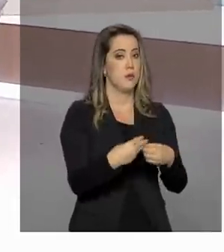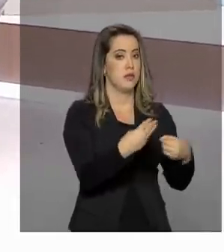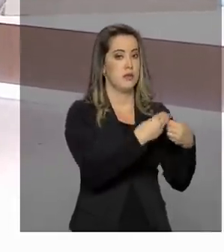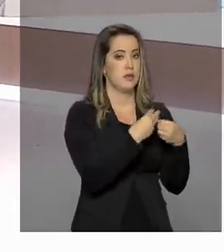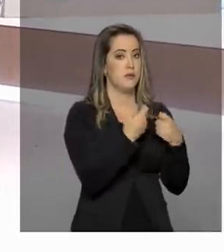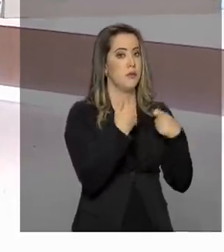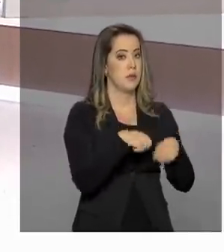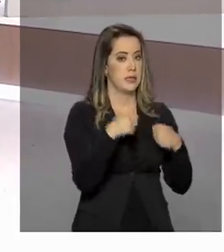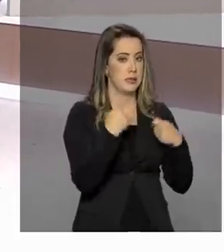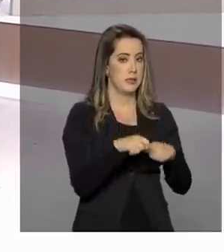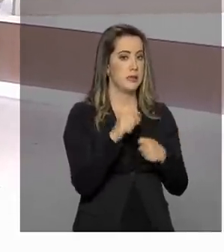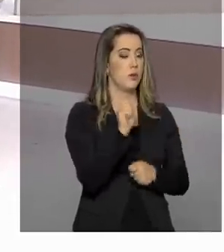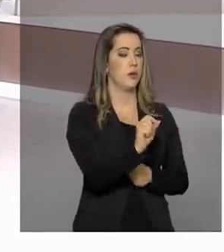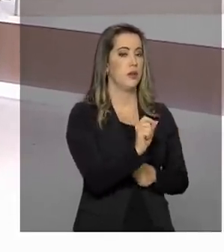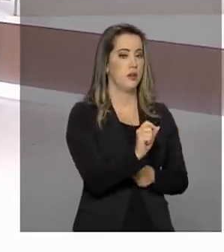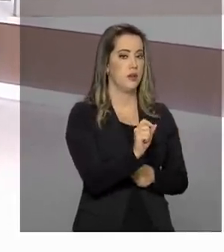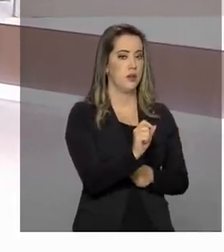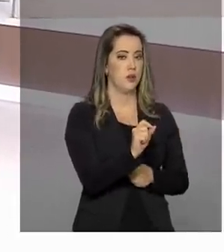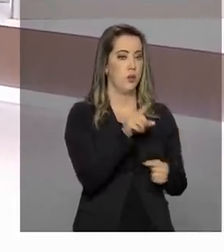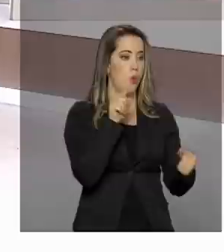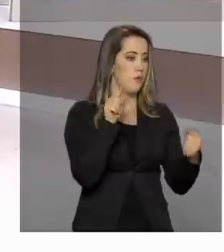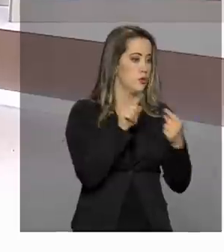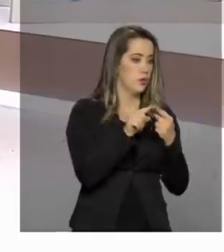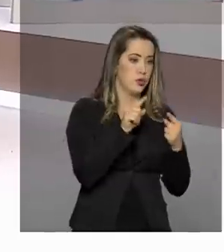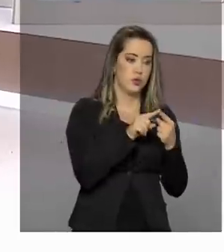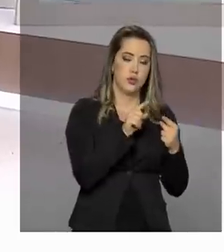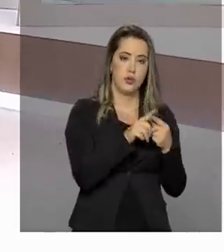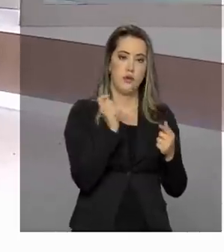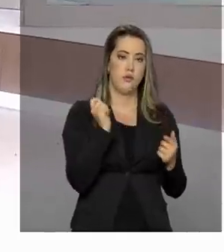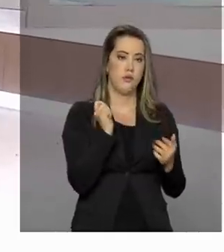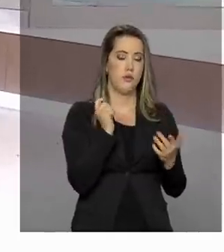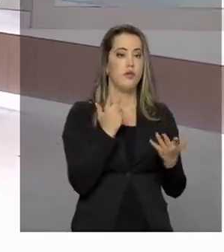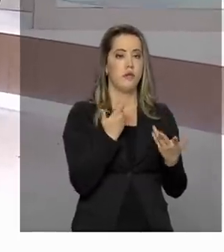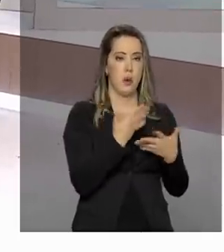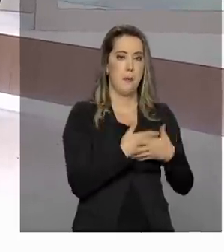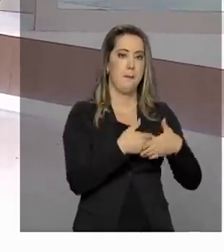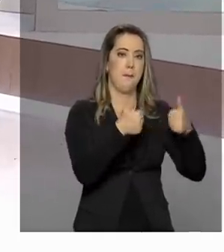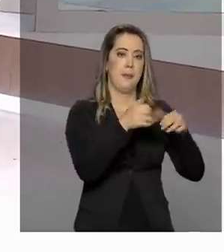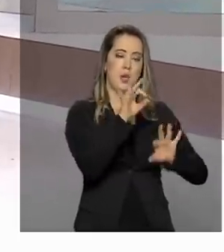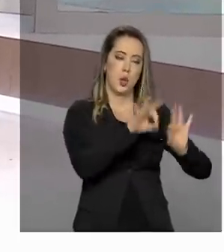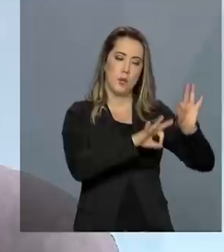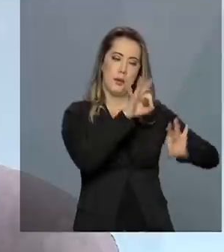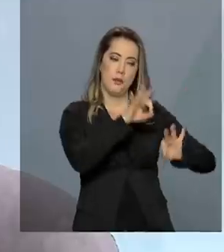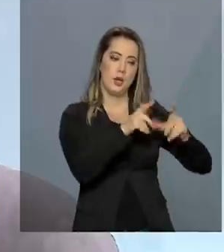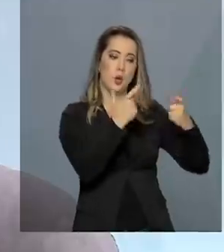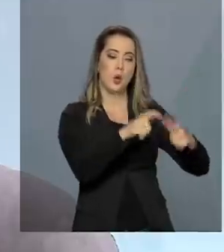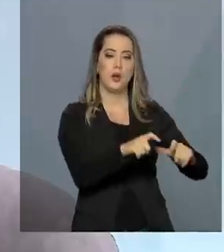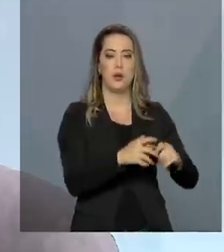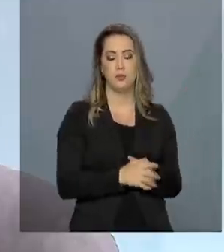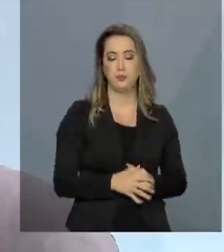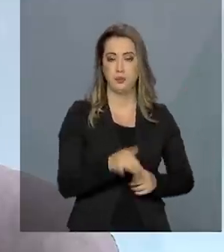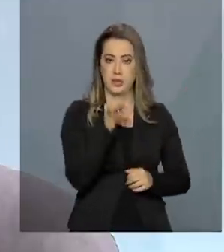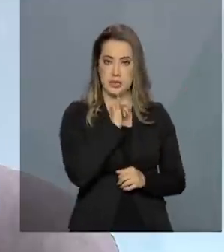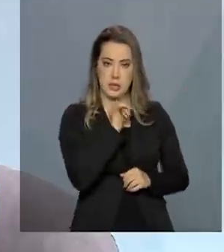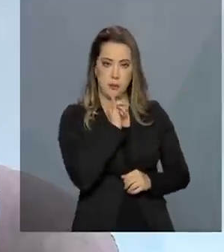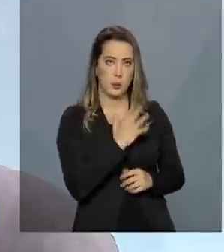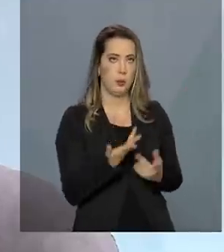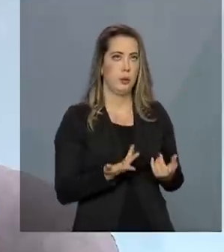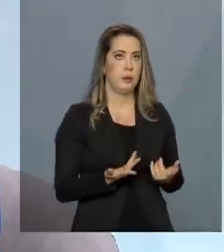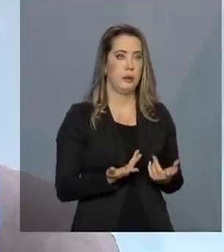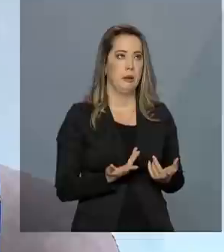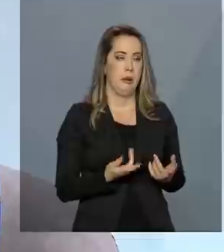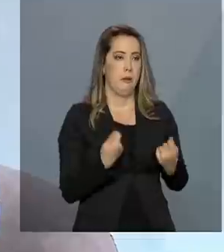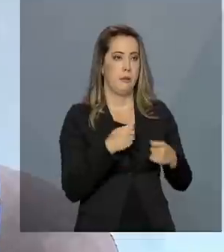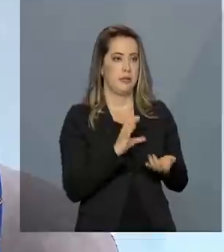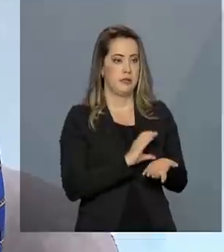ela deve ser direcionada para melhorar a infraestrutura das redes, ou seja, deve